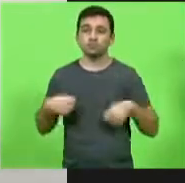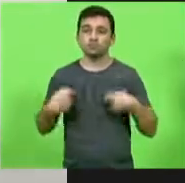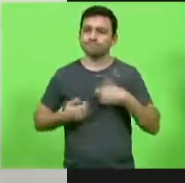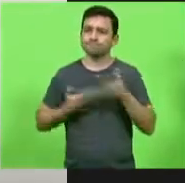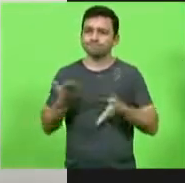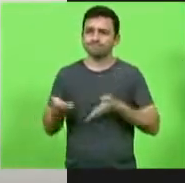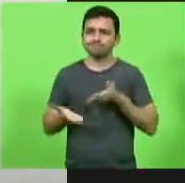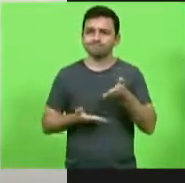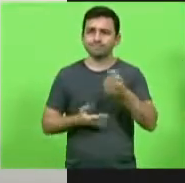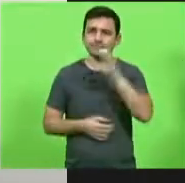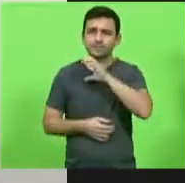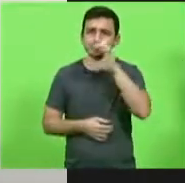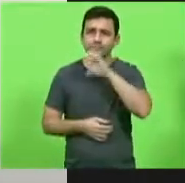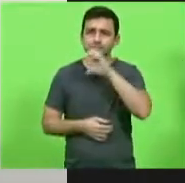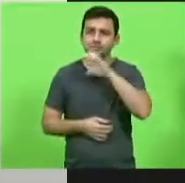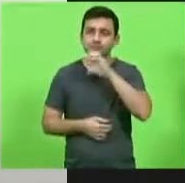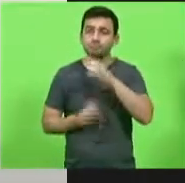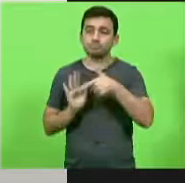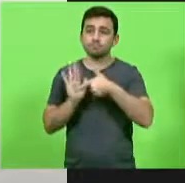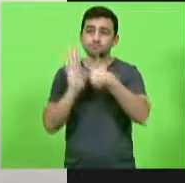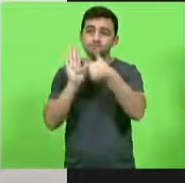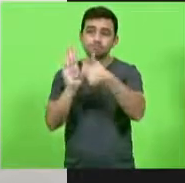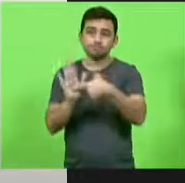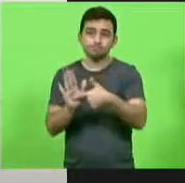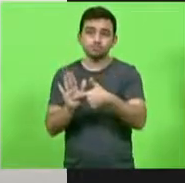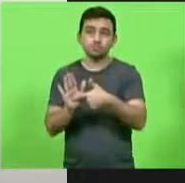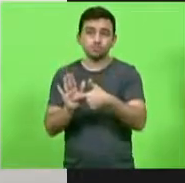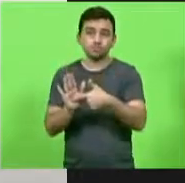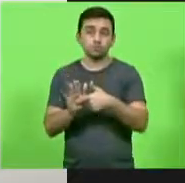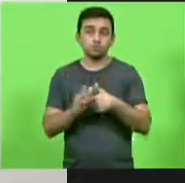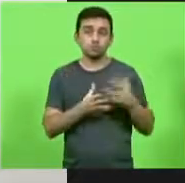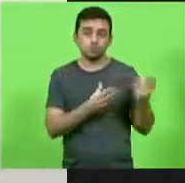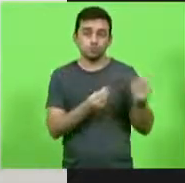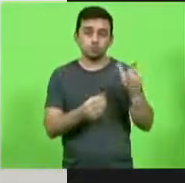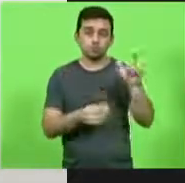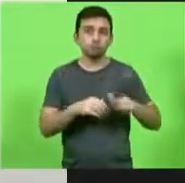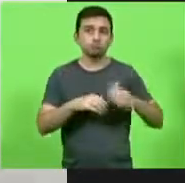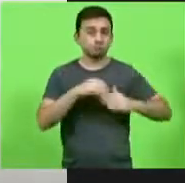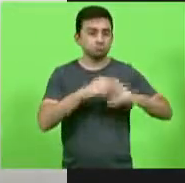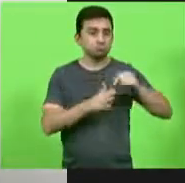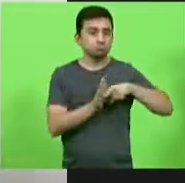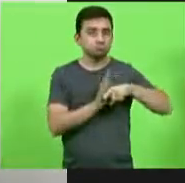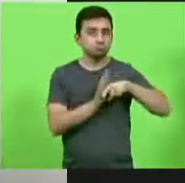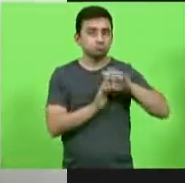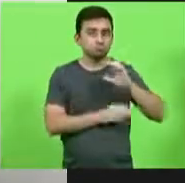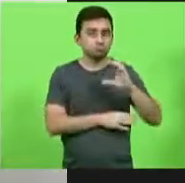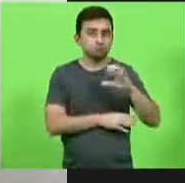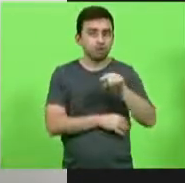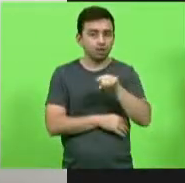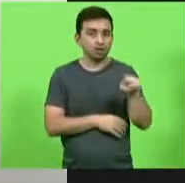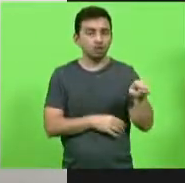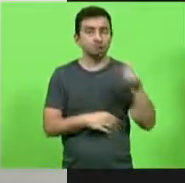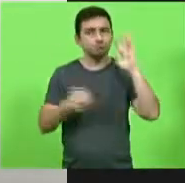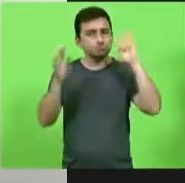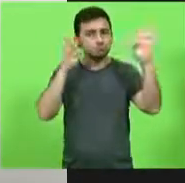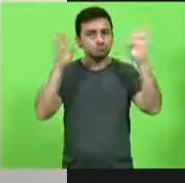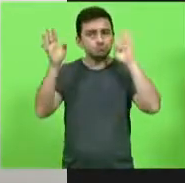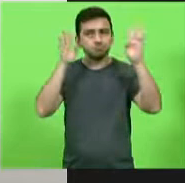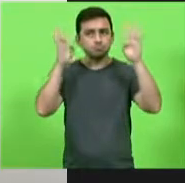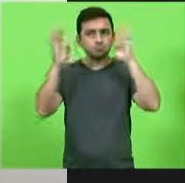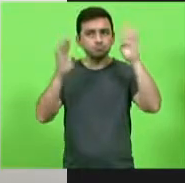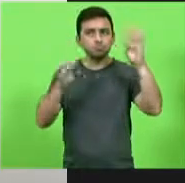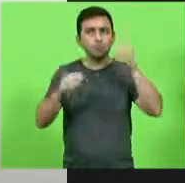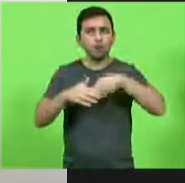com urgência as indicações de hidrólogos e pesquisadores de pensar no